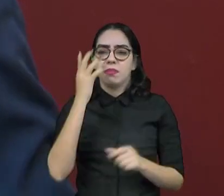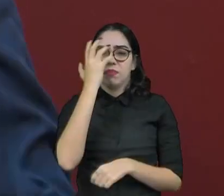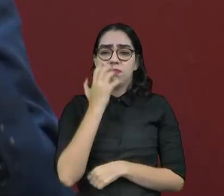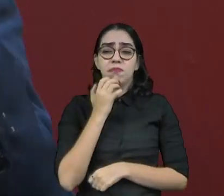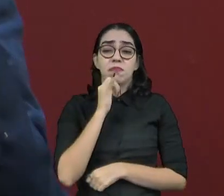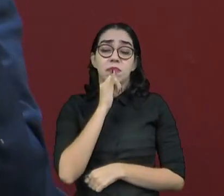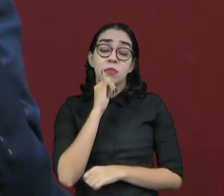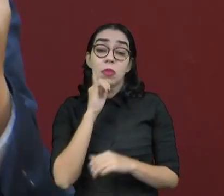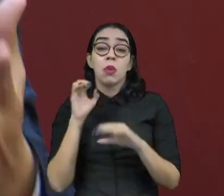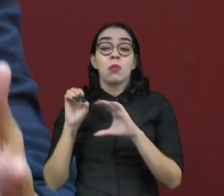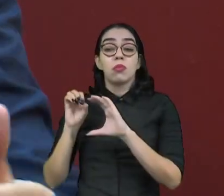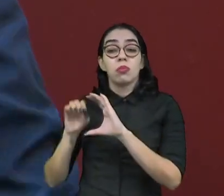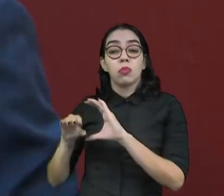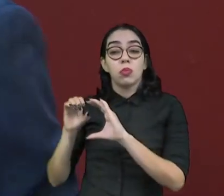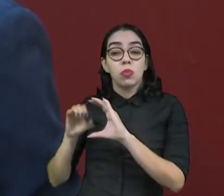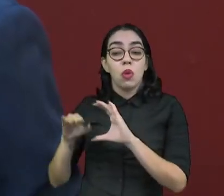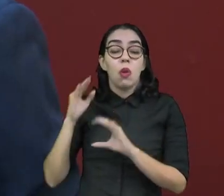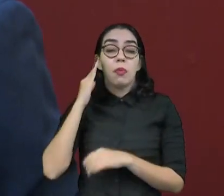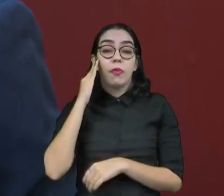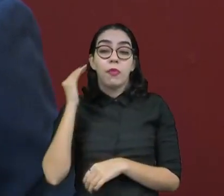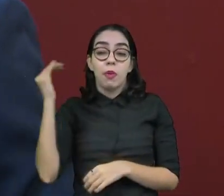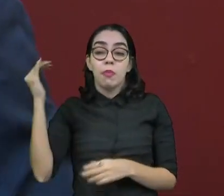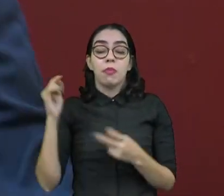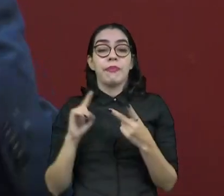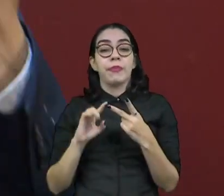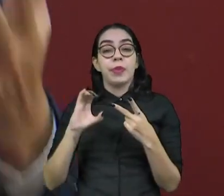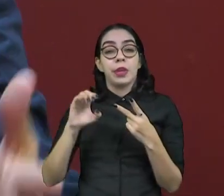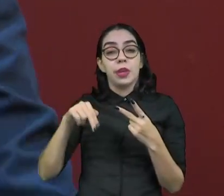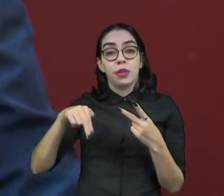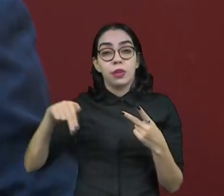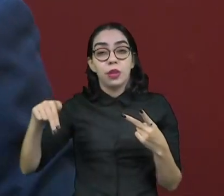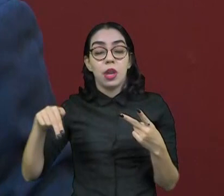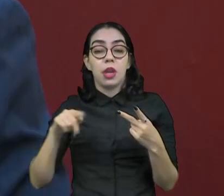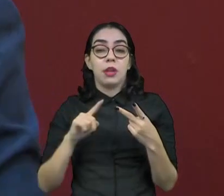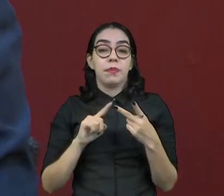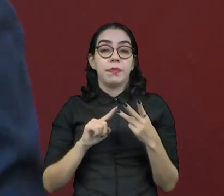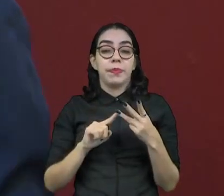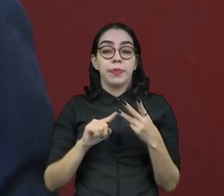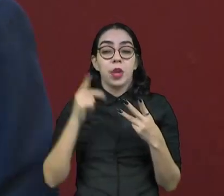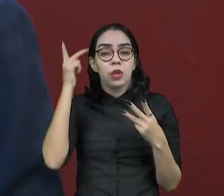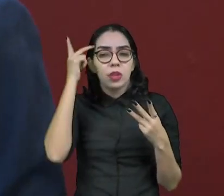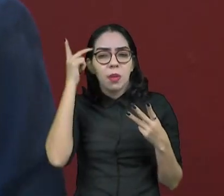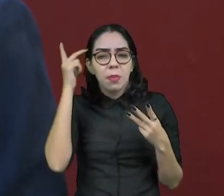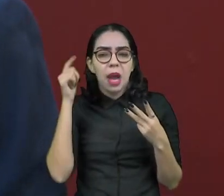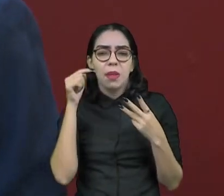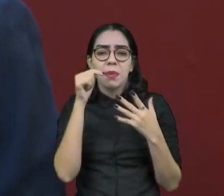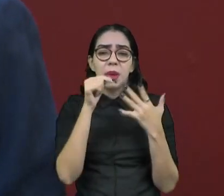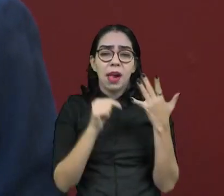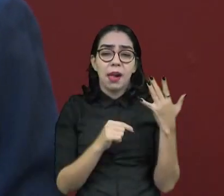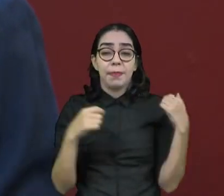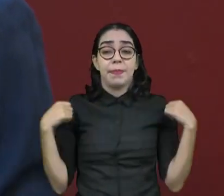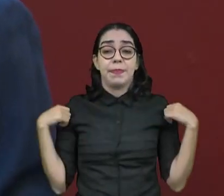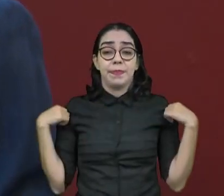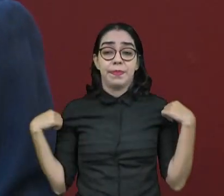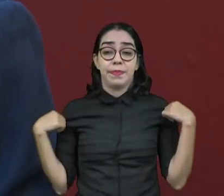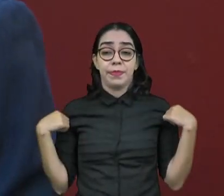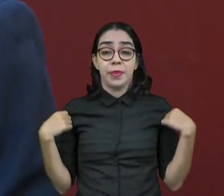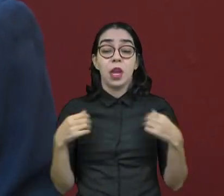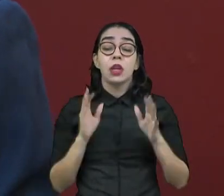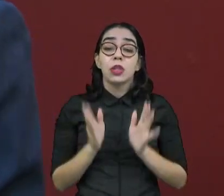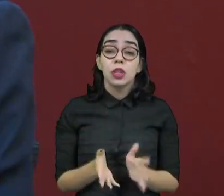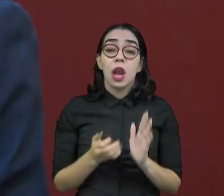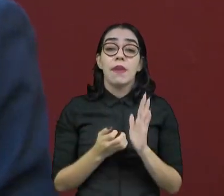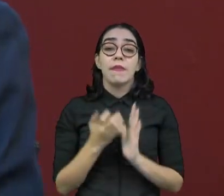a Rede Globo, você tem CNN, você tem a Folha de São Paulo, o Globo, você tem vários outros veículos fazendo contratação de pesquisa.